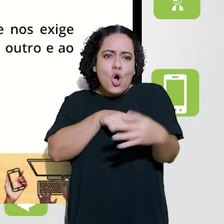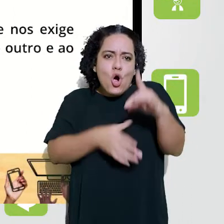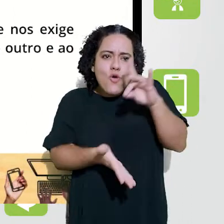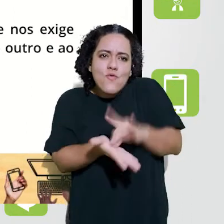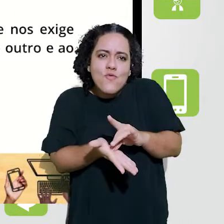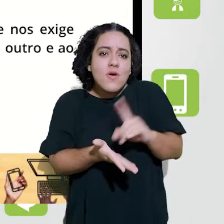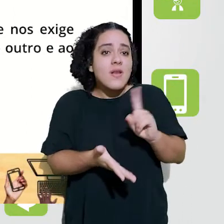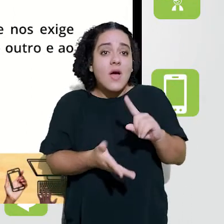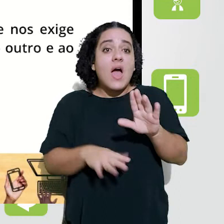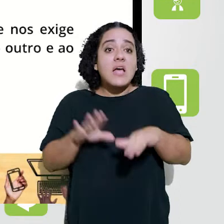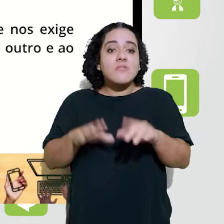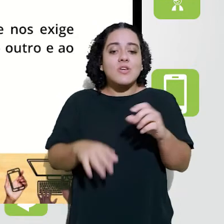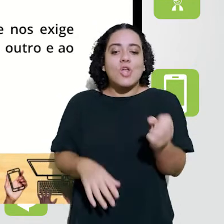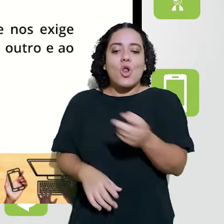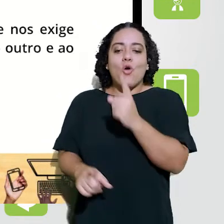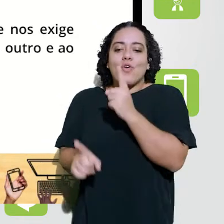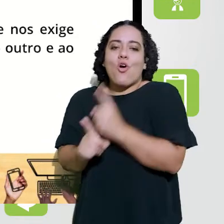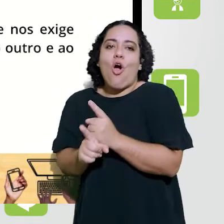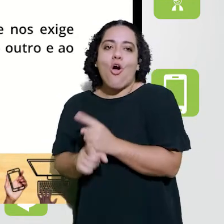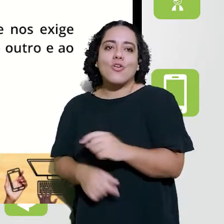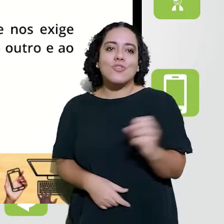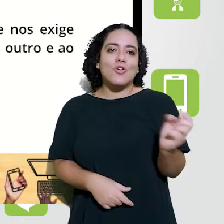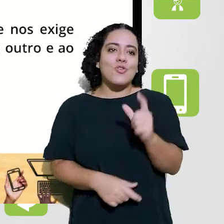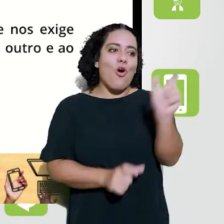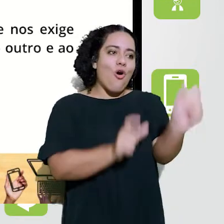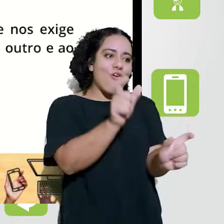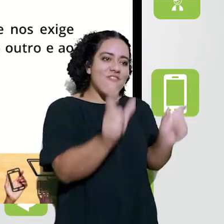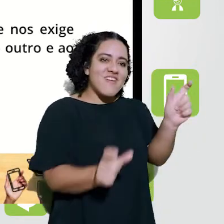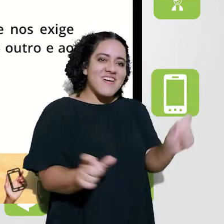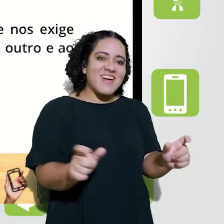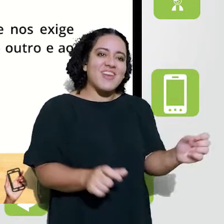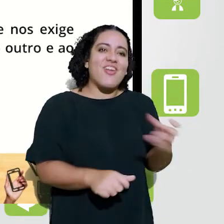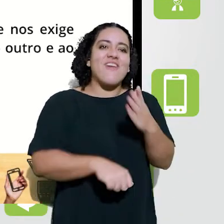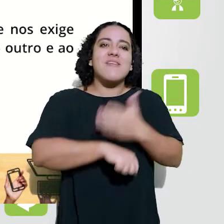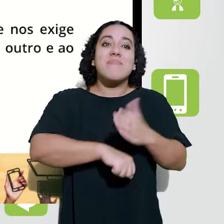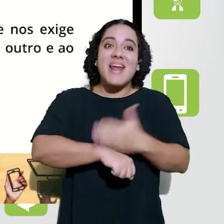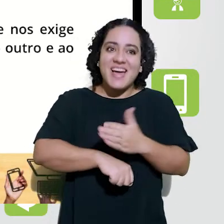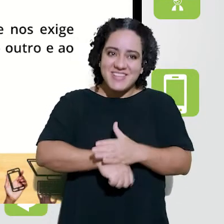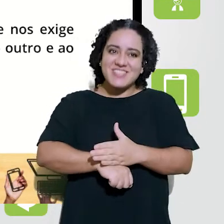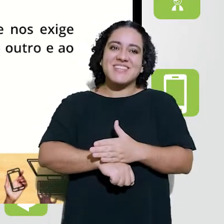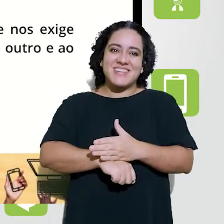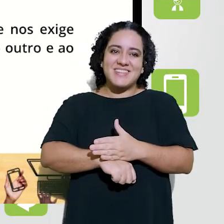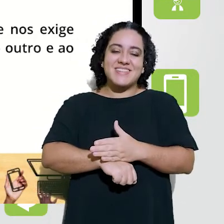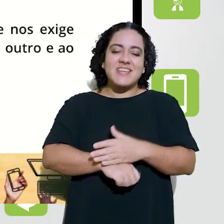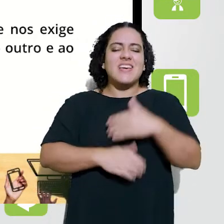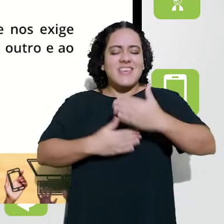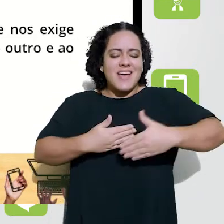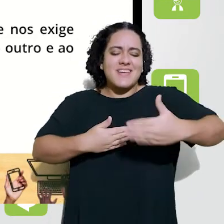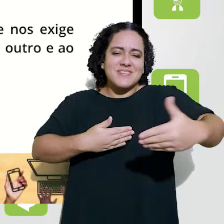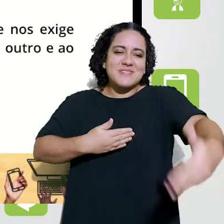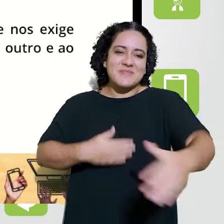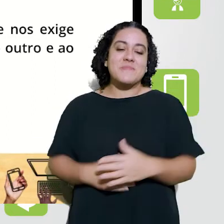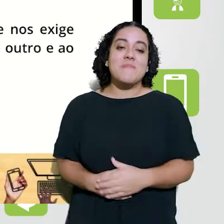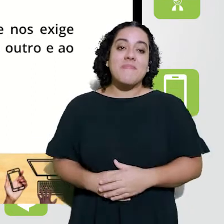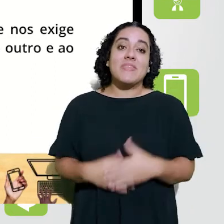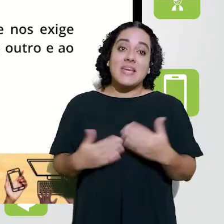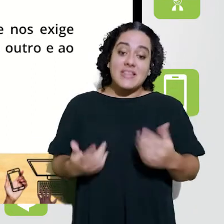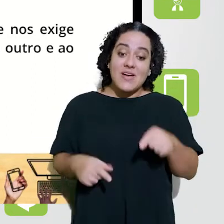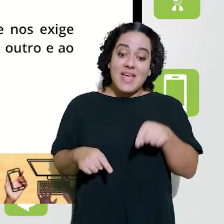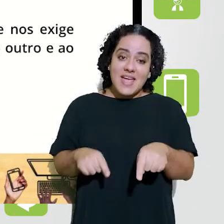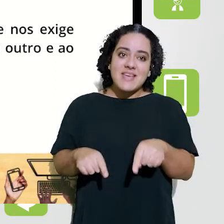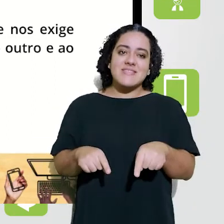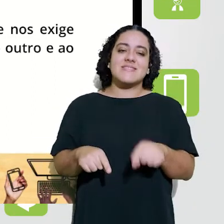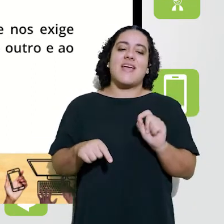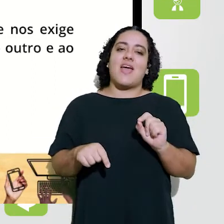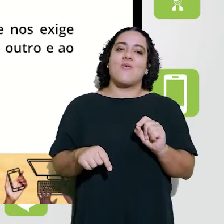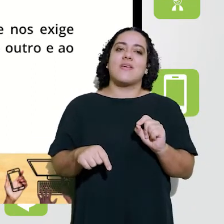novo. Nem sempre o novo, de novo, né? Mas ao novo encontro, ao novo sujeito, as novas práticas,